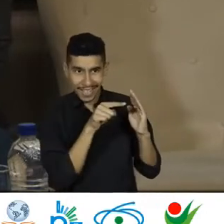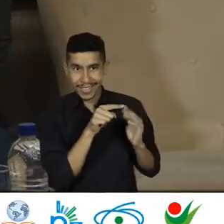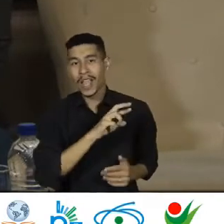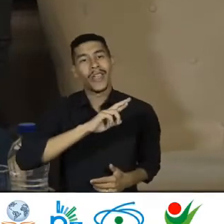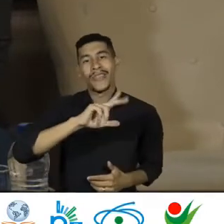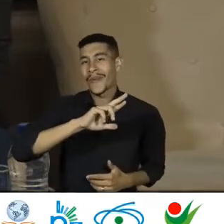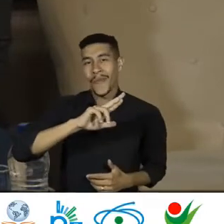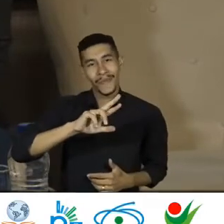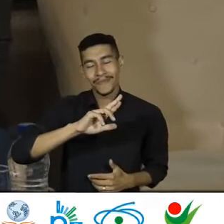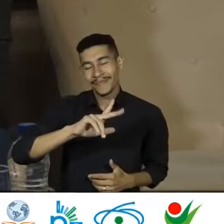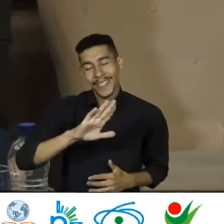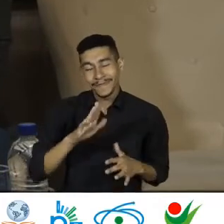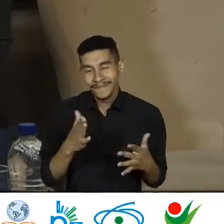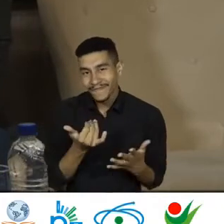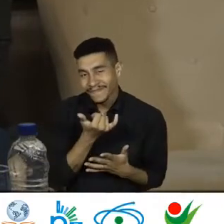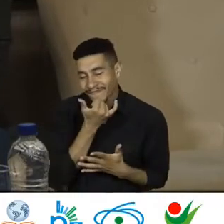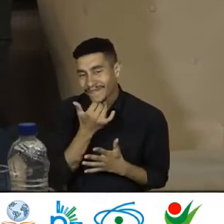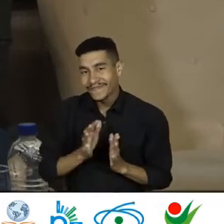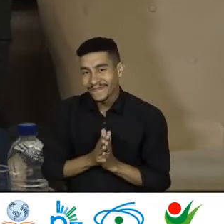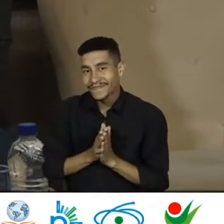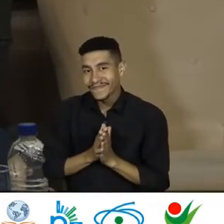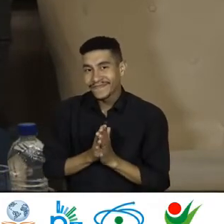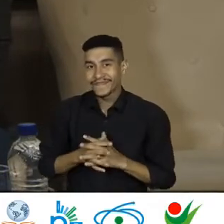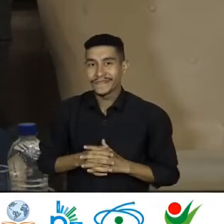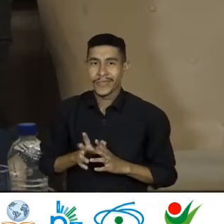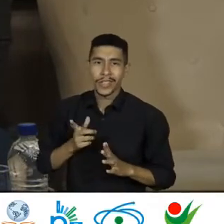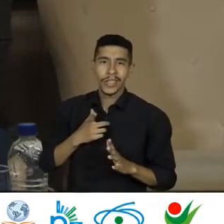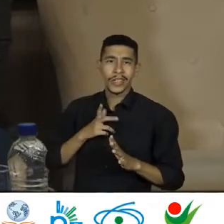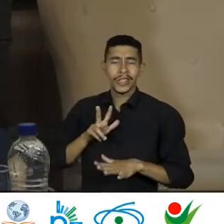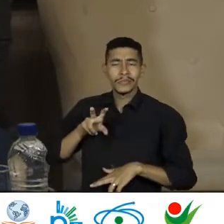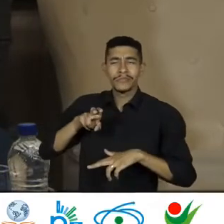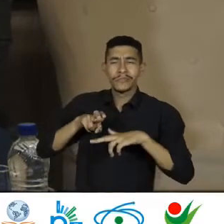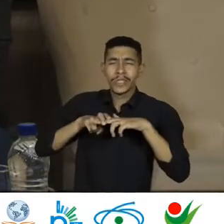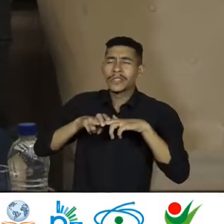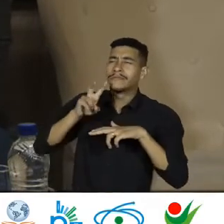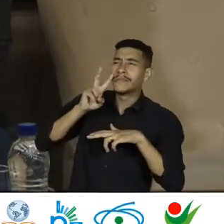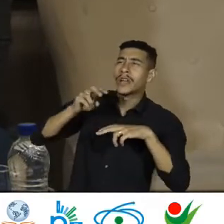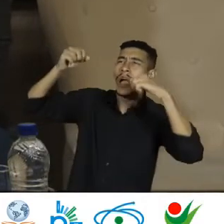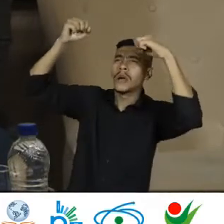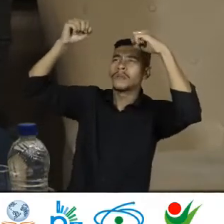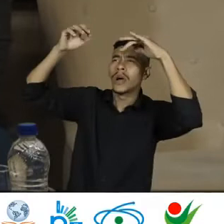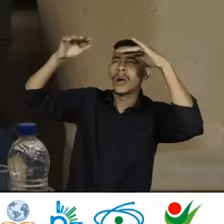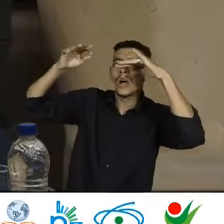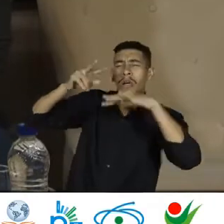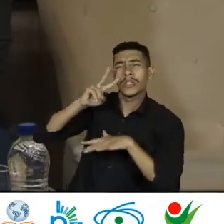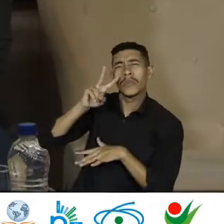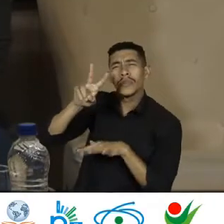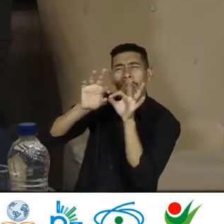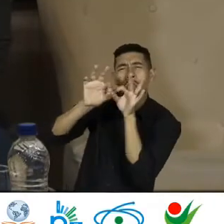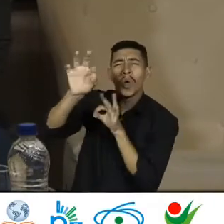delas era nossa Postei-me numa grande planície Na neve que caía Dez mil soldados